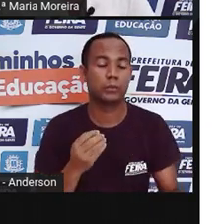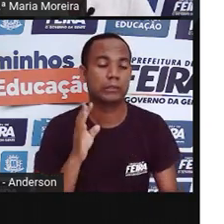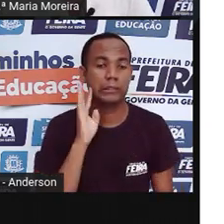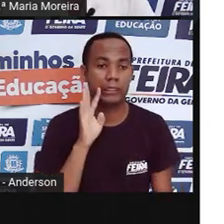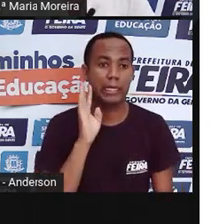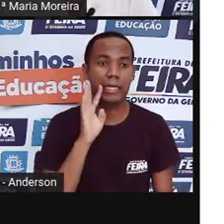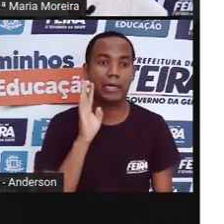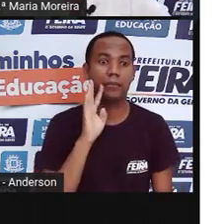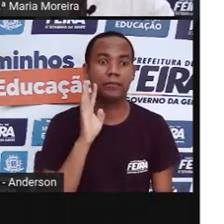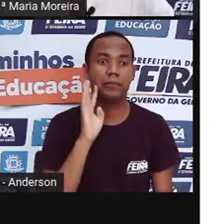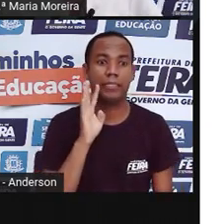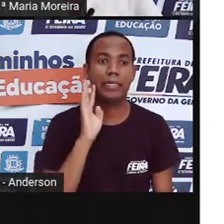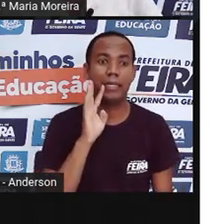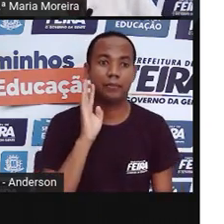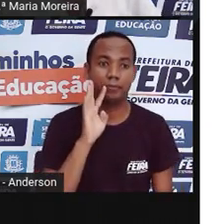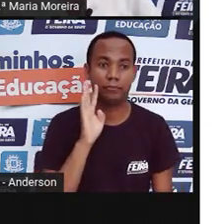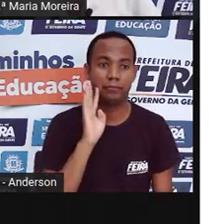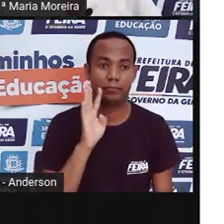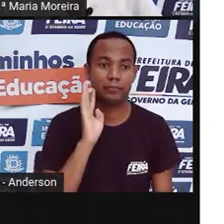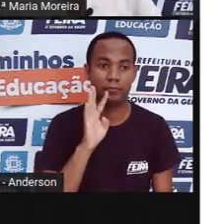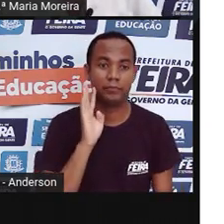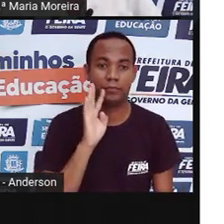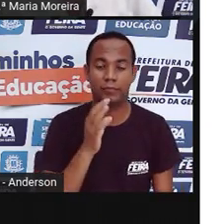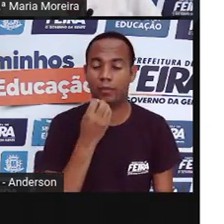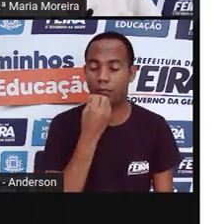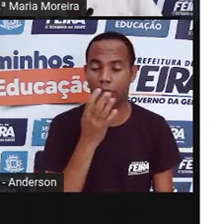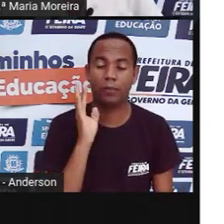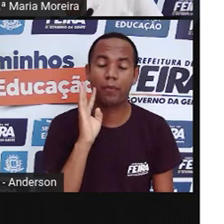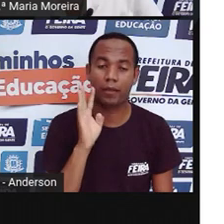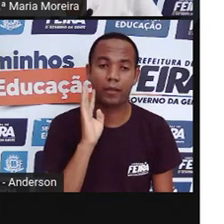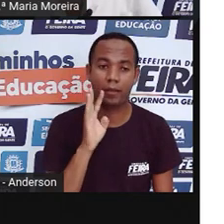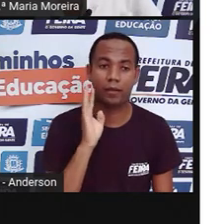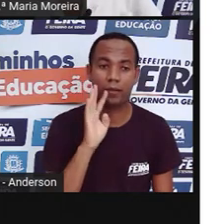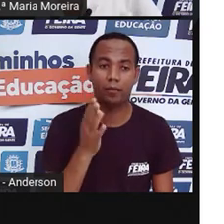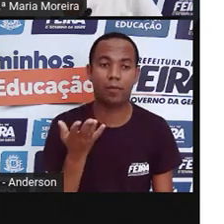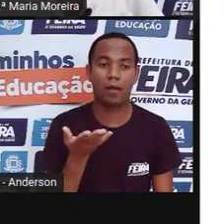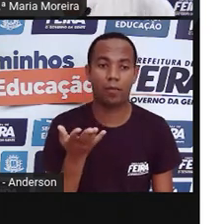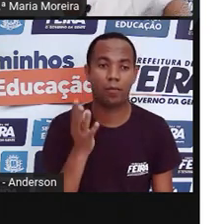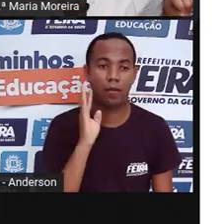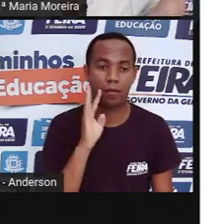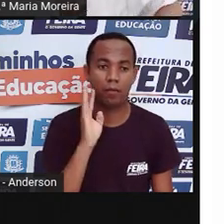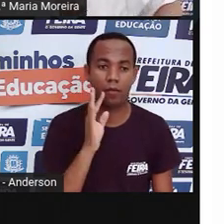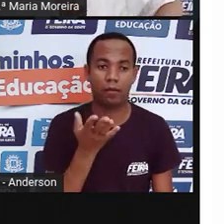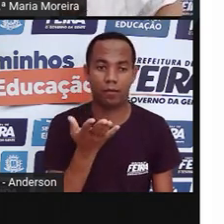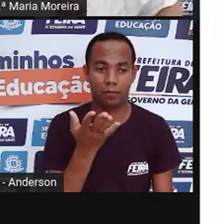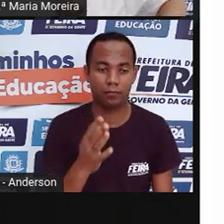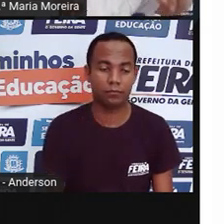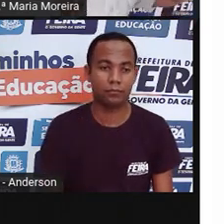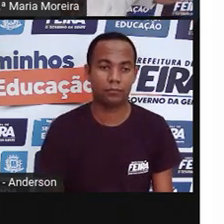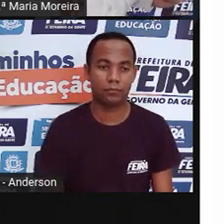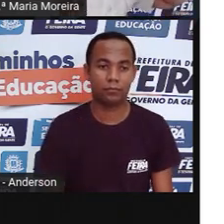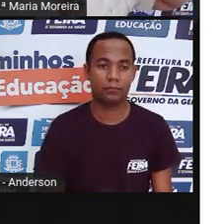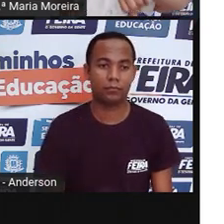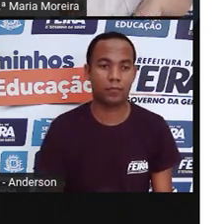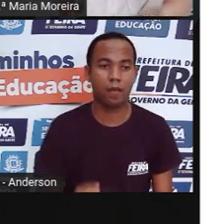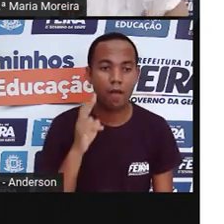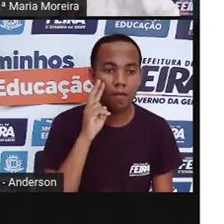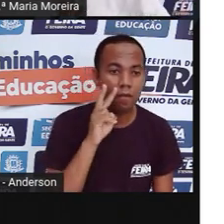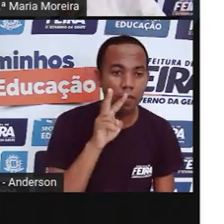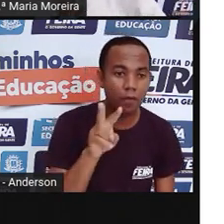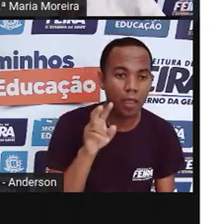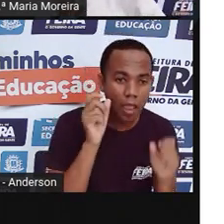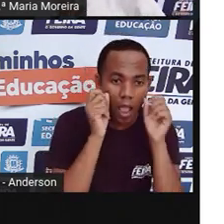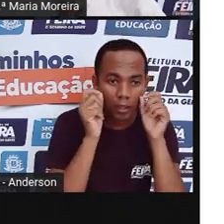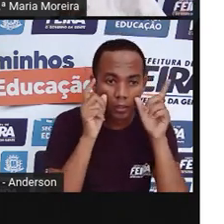E aí, Anderson, bora? Legal, né? E agora, que tal, né, olhar com mais